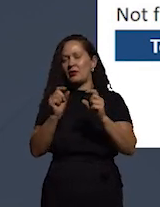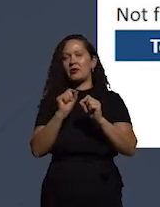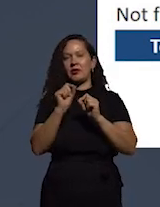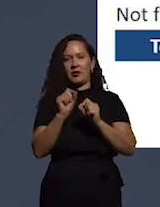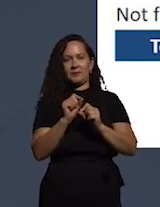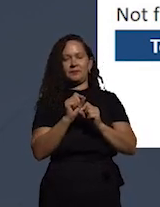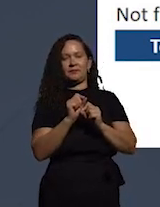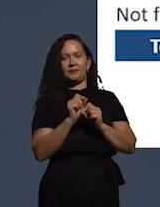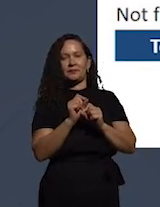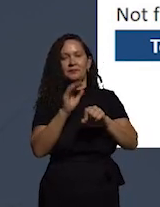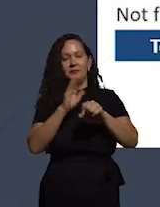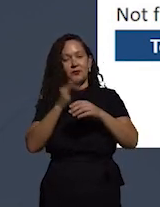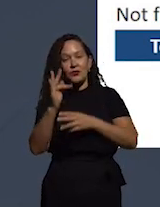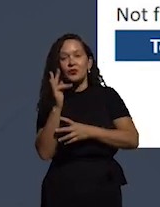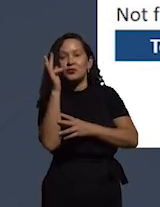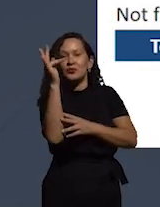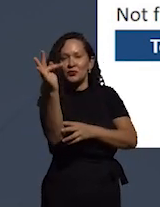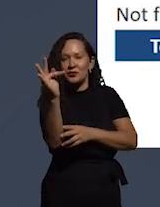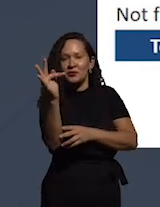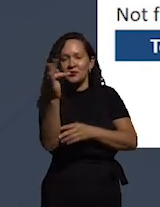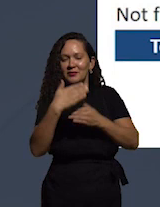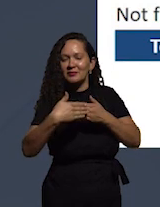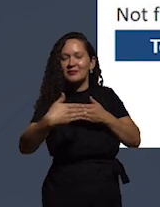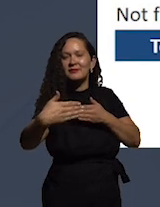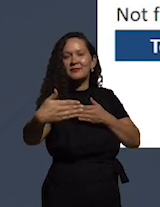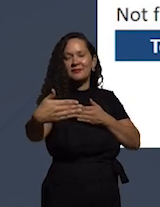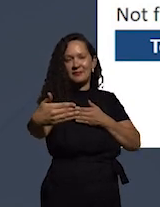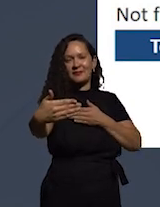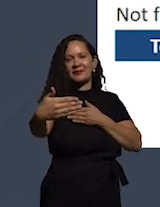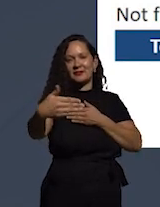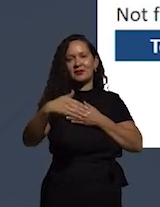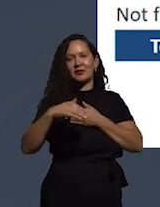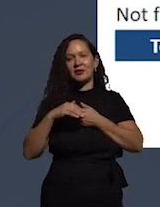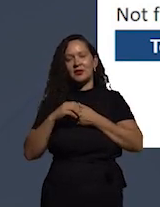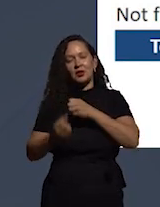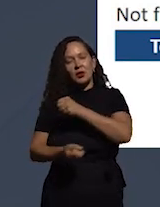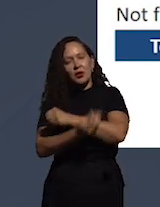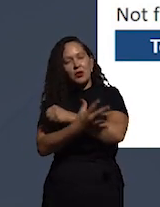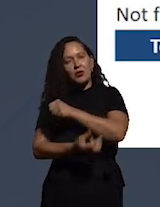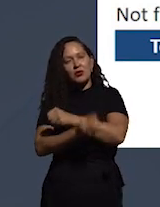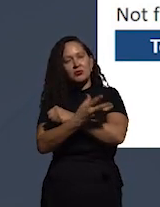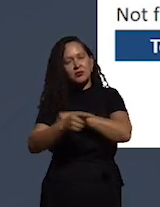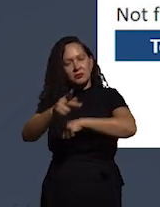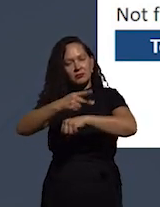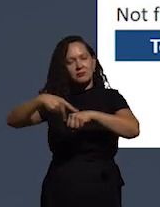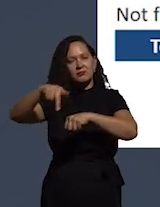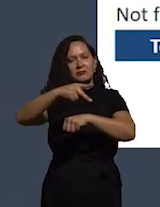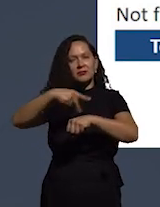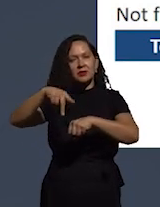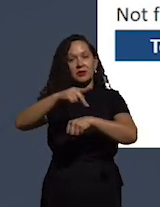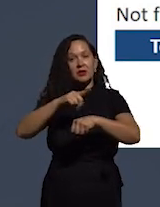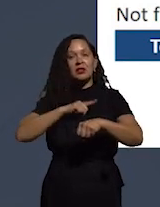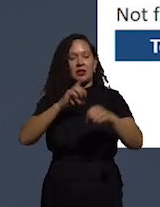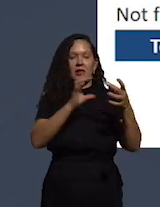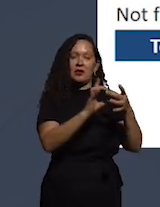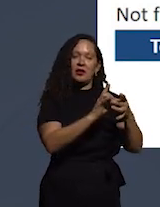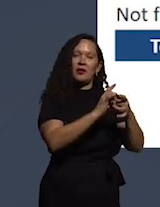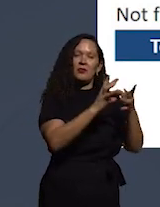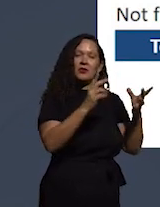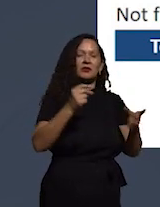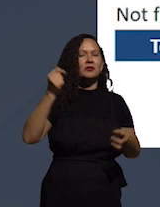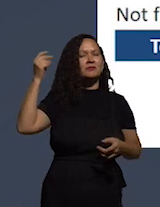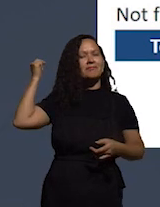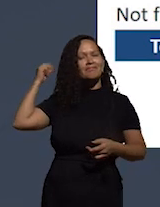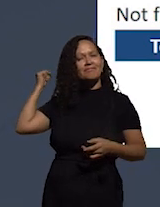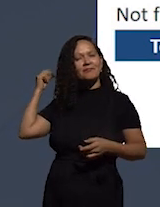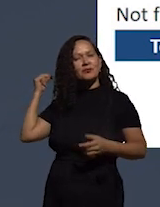que mais à frente a corrupção nos países que são as democracias mais antigas ela